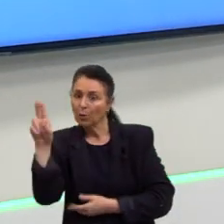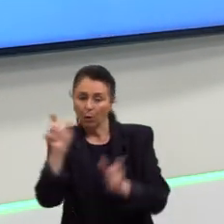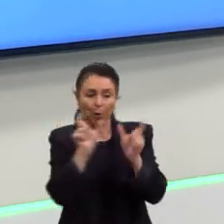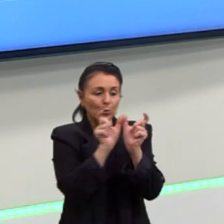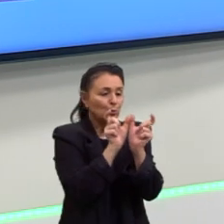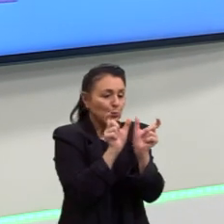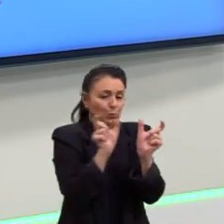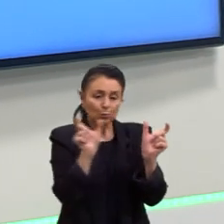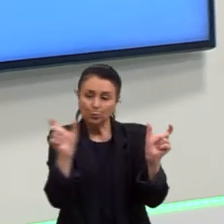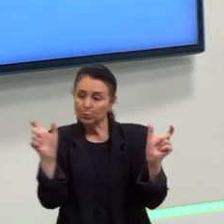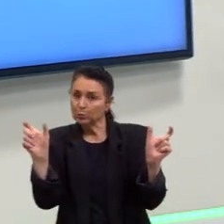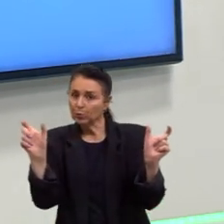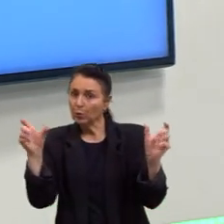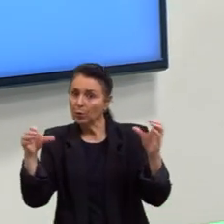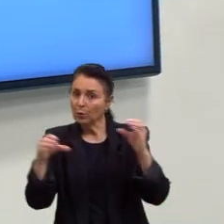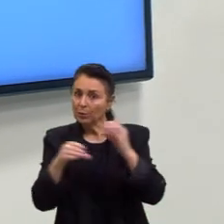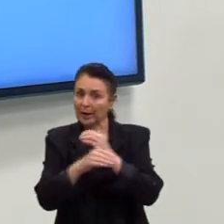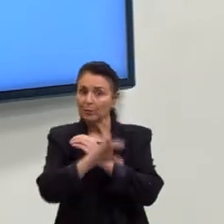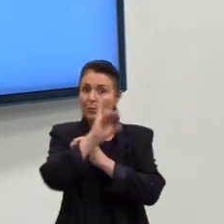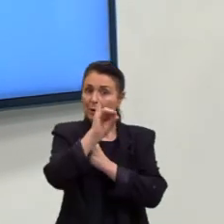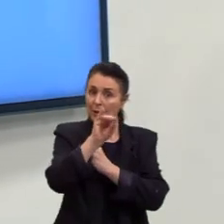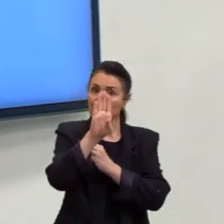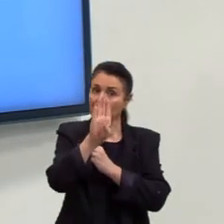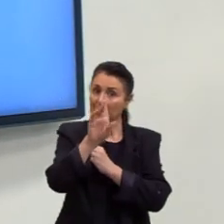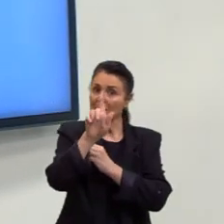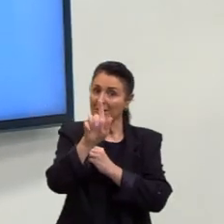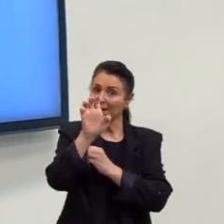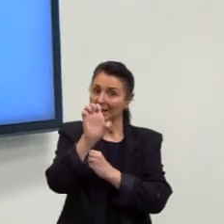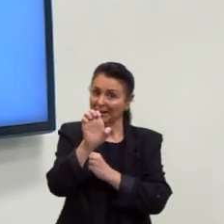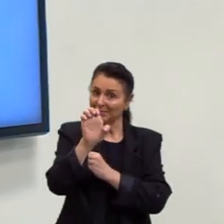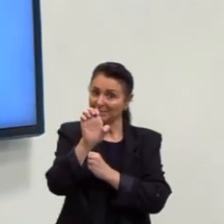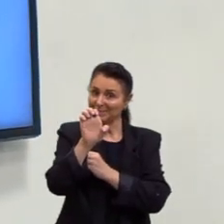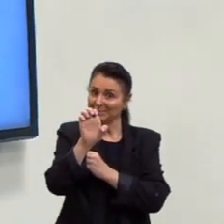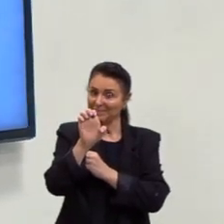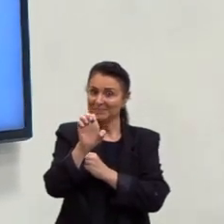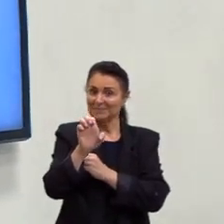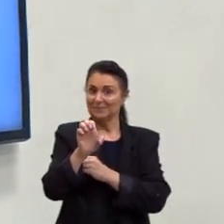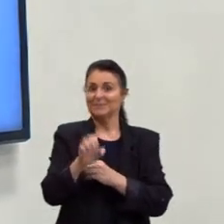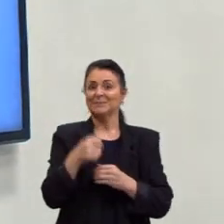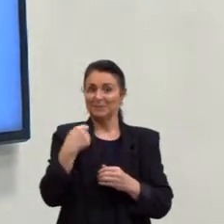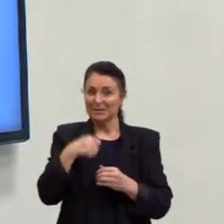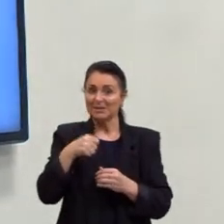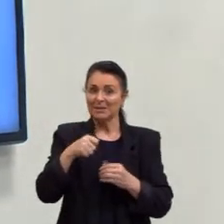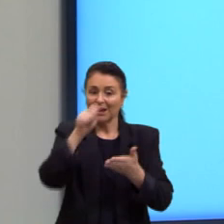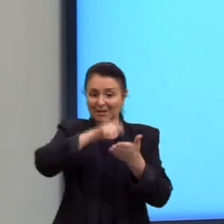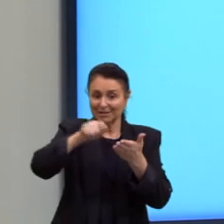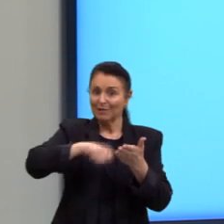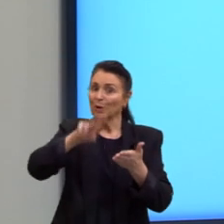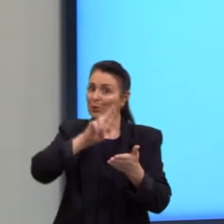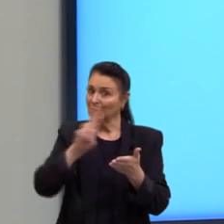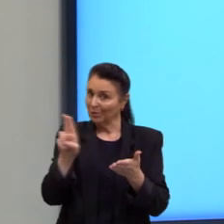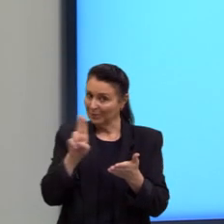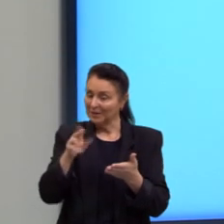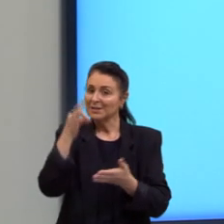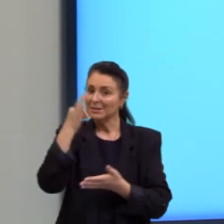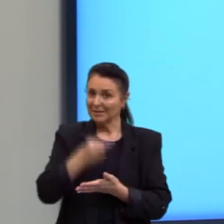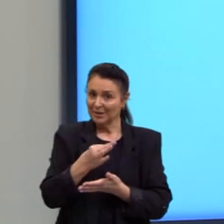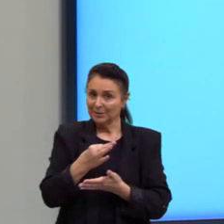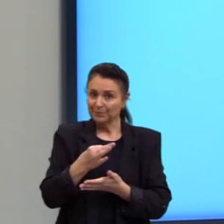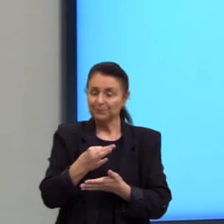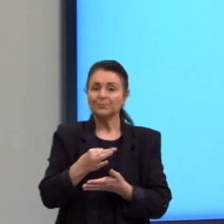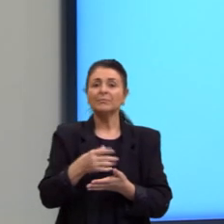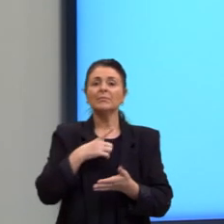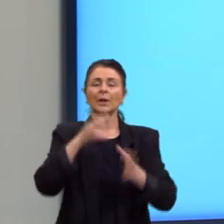certo? Então, IBGE precisaria ter o nome, não basta só a sigla. Já que organizador